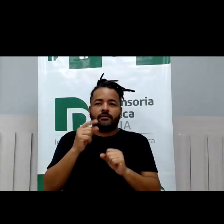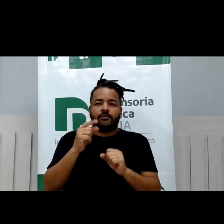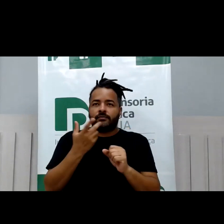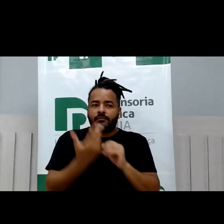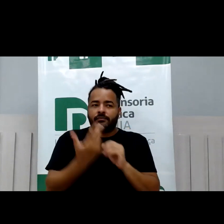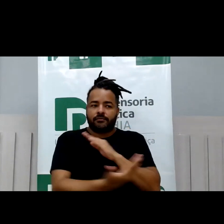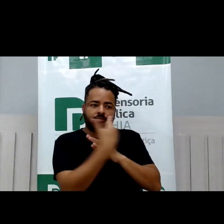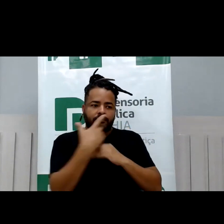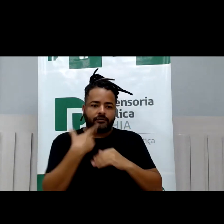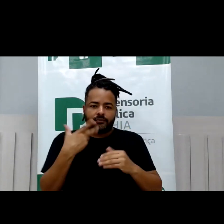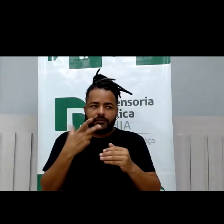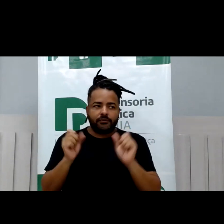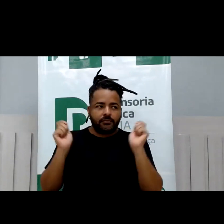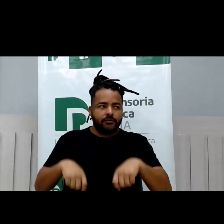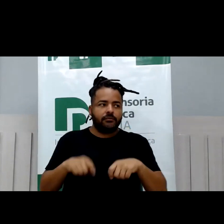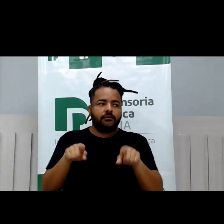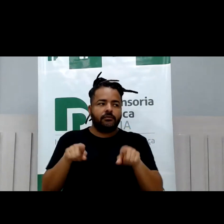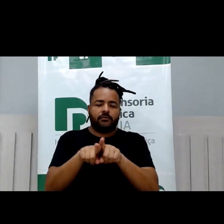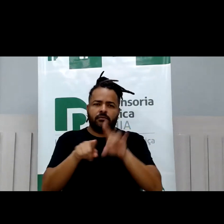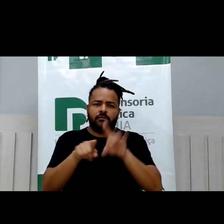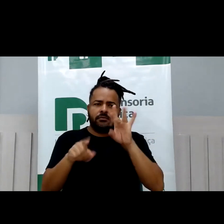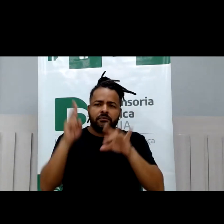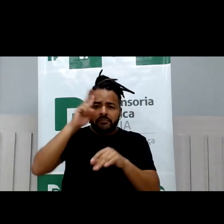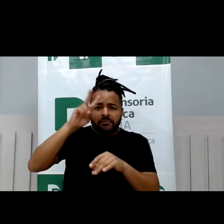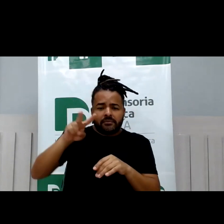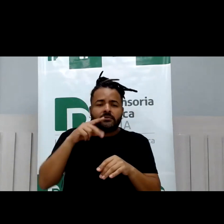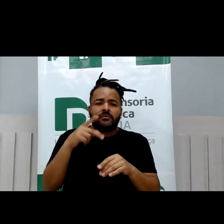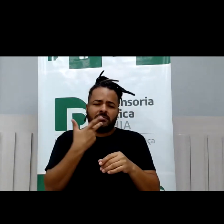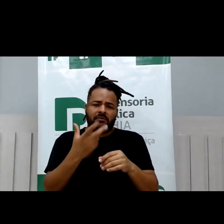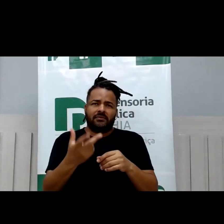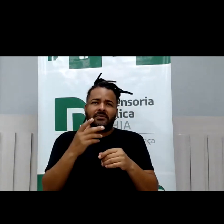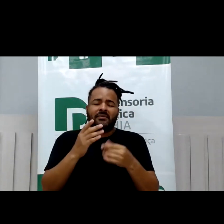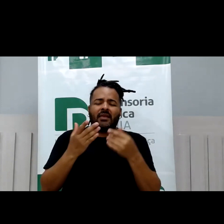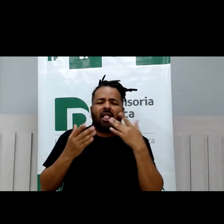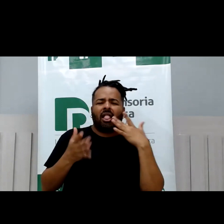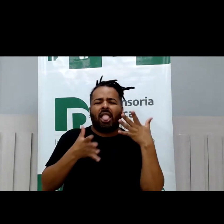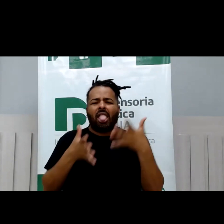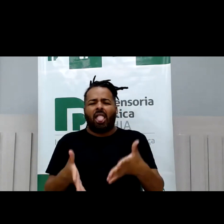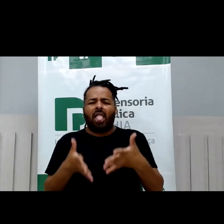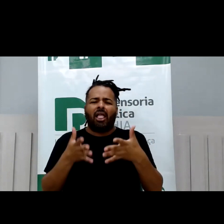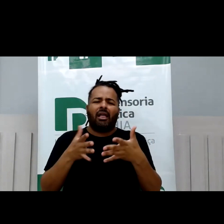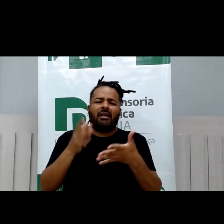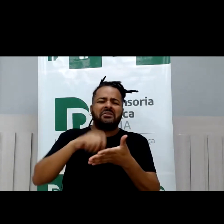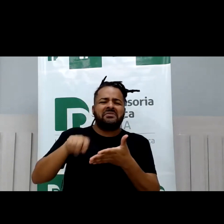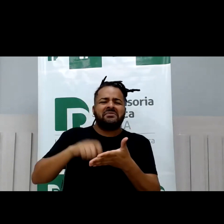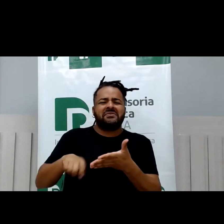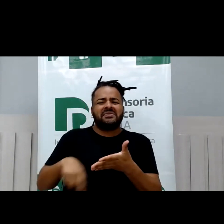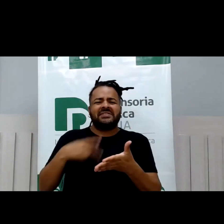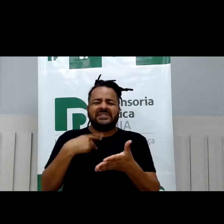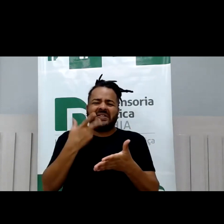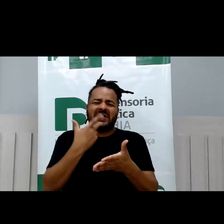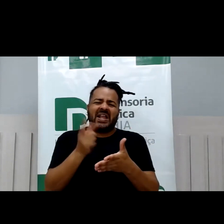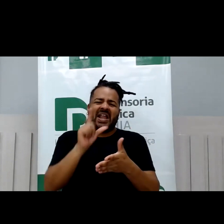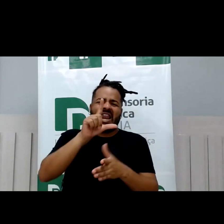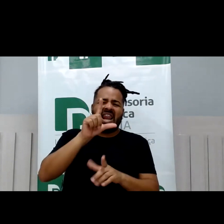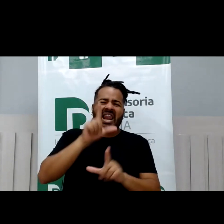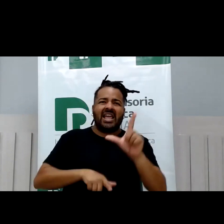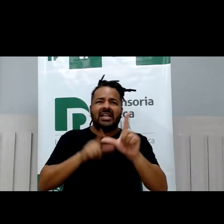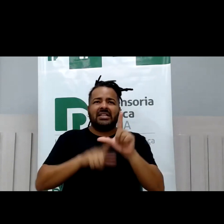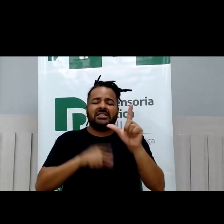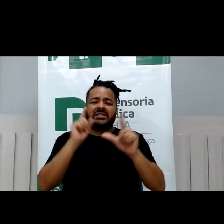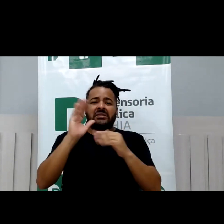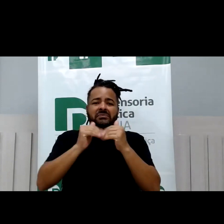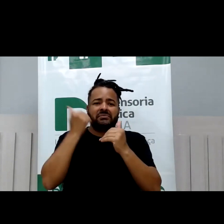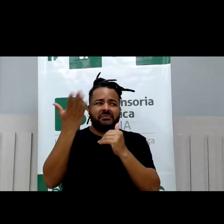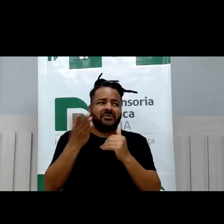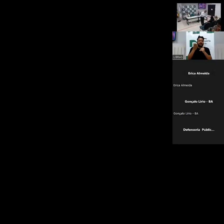Então, pessoal, só para ilustrar esse termo que é chatinho de escrever, a gente erra assim, bota a letra no lugar errado que é uma palavra estrangeira